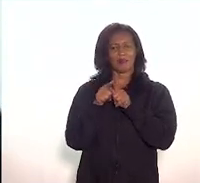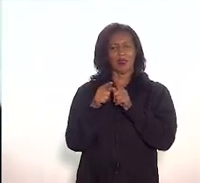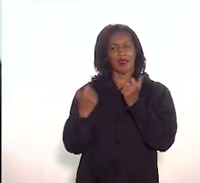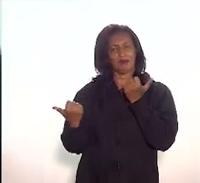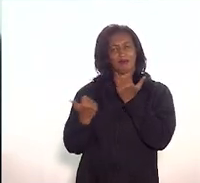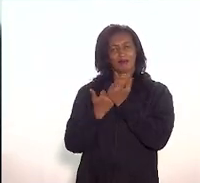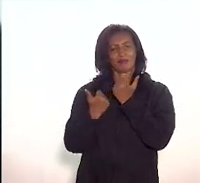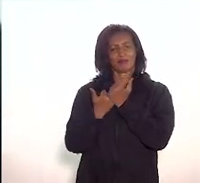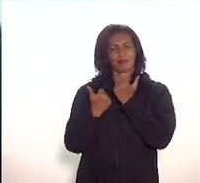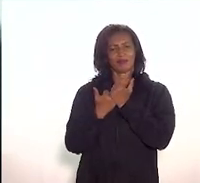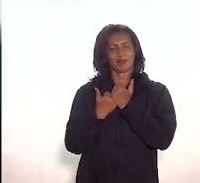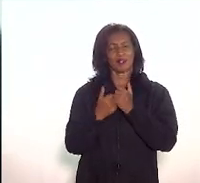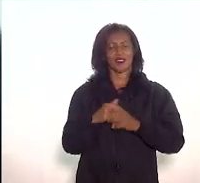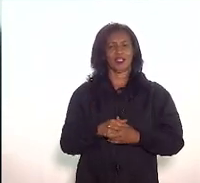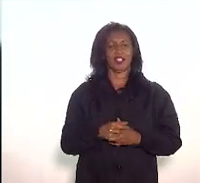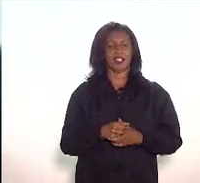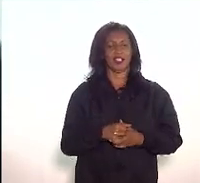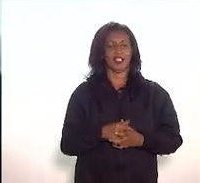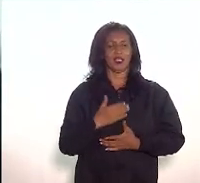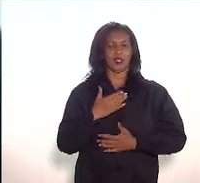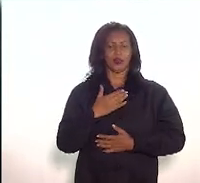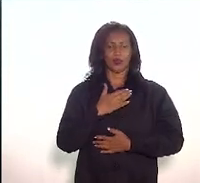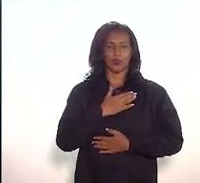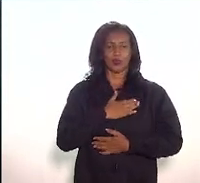E os meus